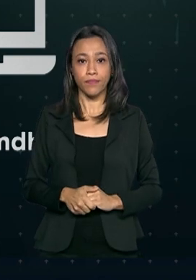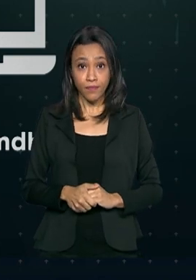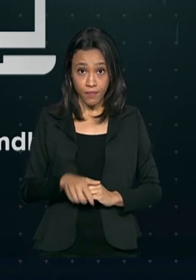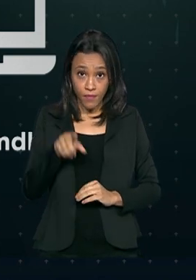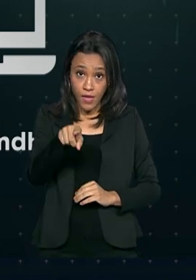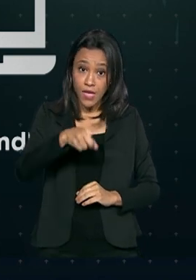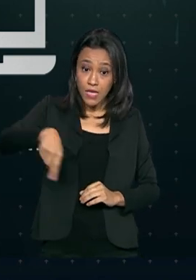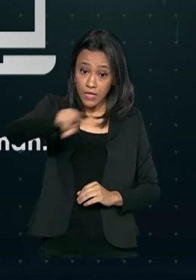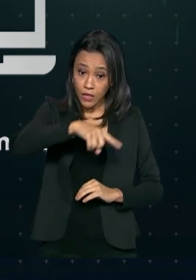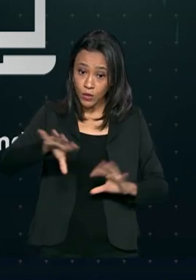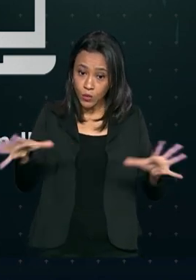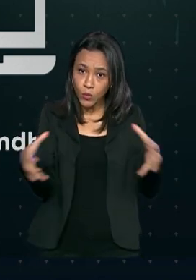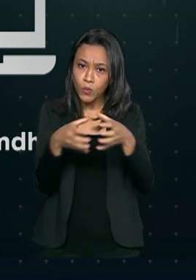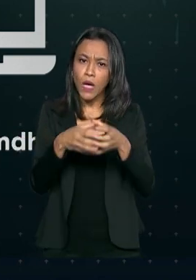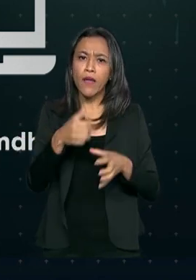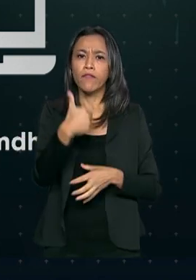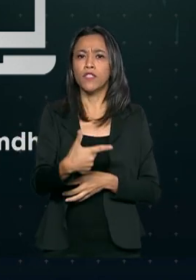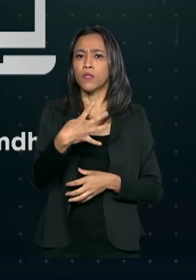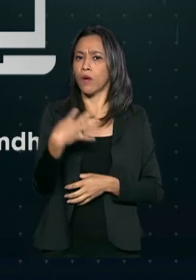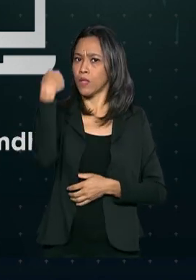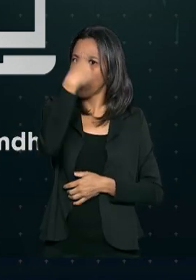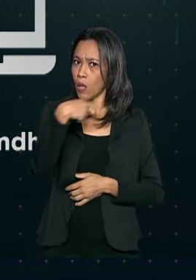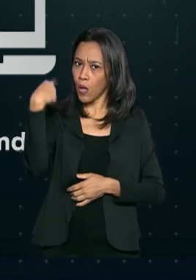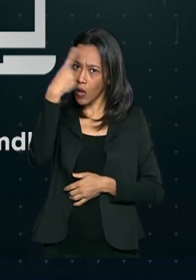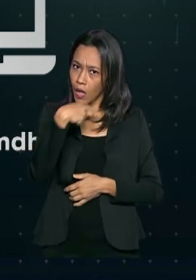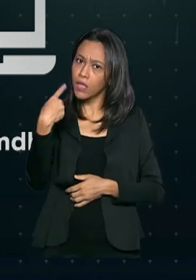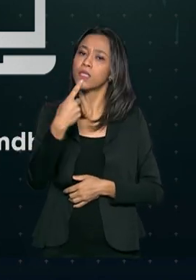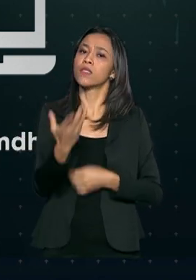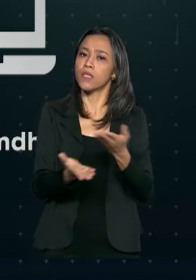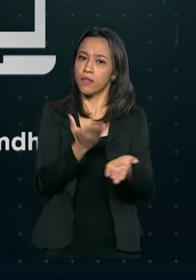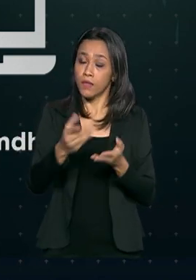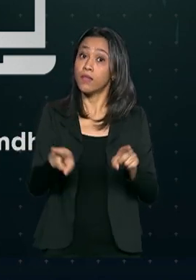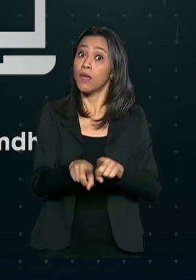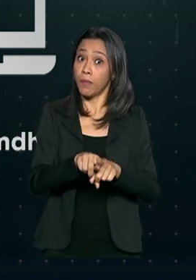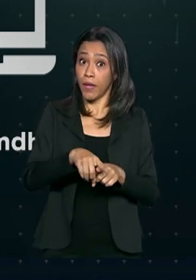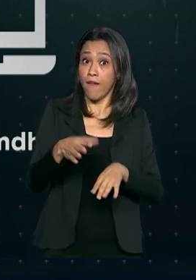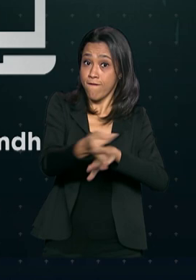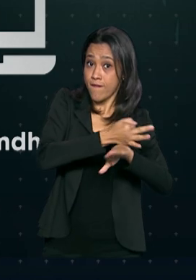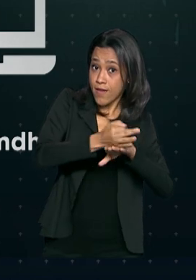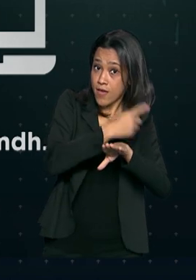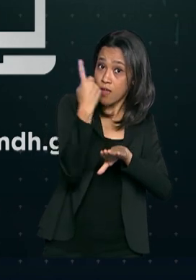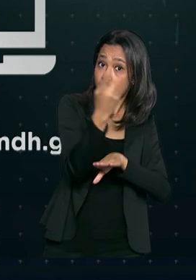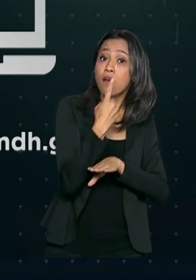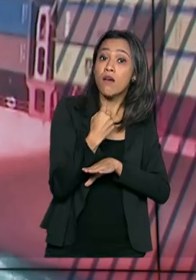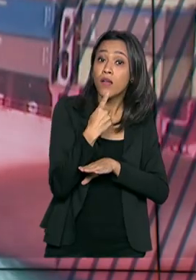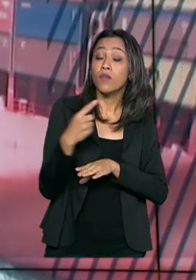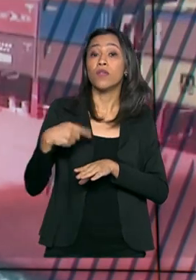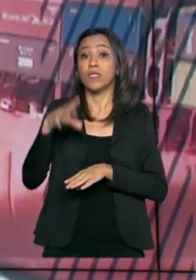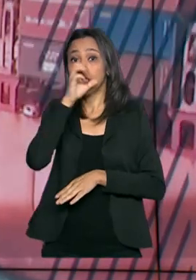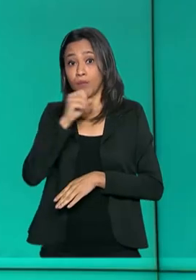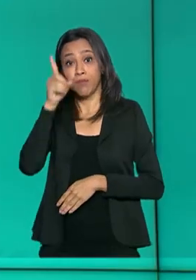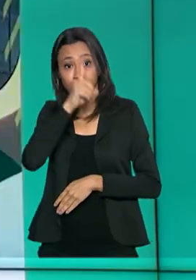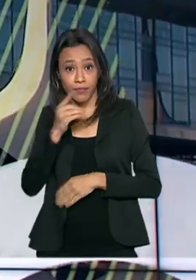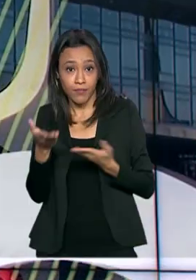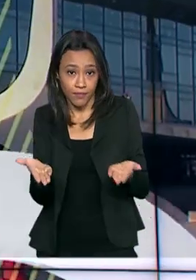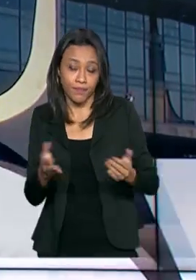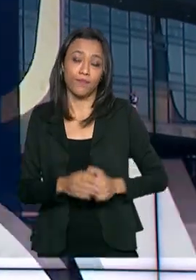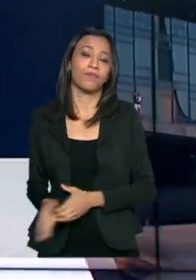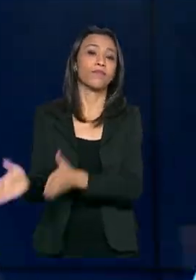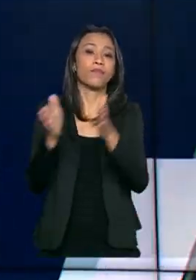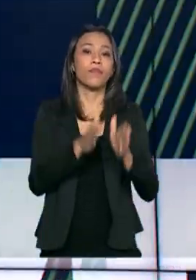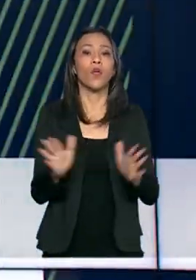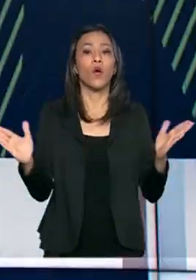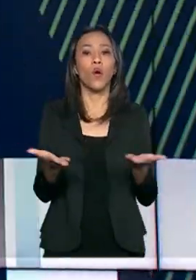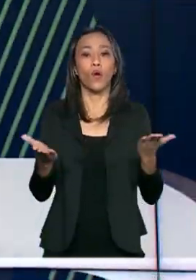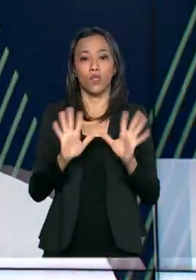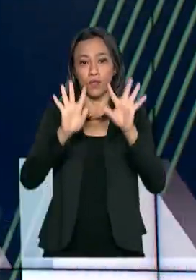O serviço funciona 24 horas por dia, inclusive em feriados e nos finais de semana. Termina hoje